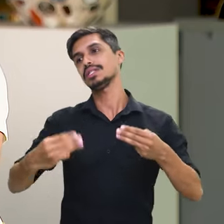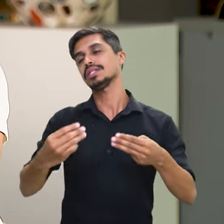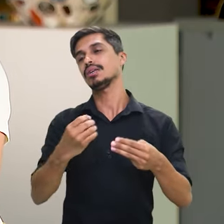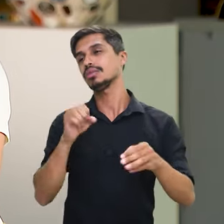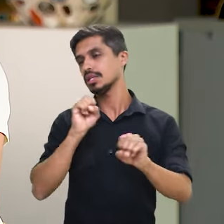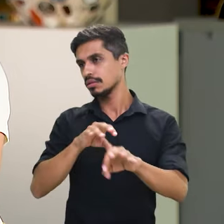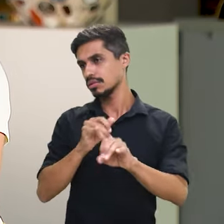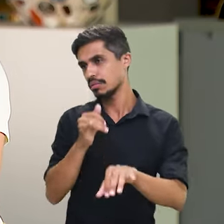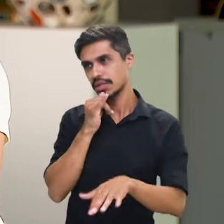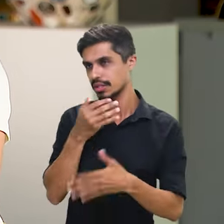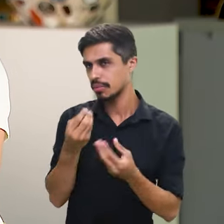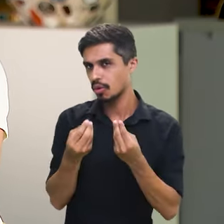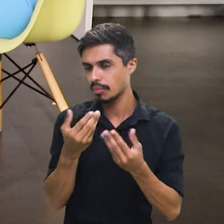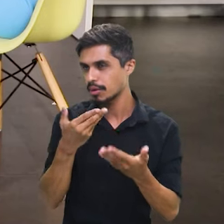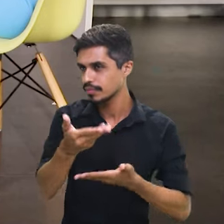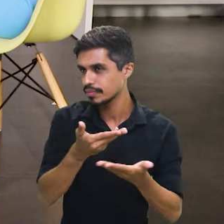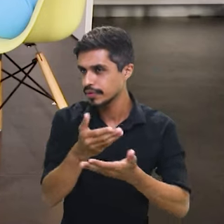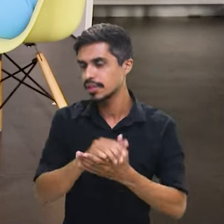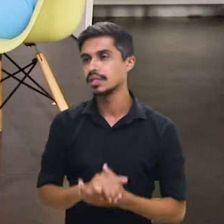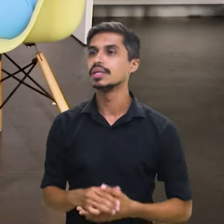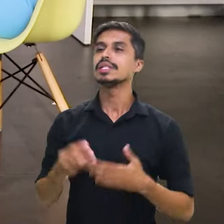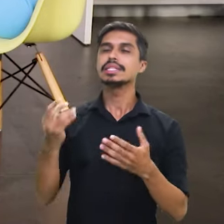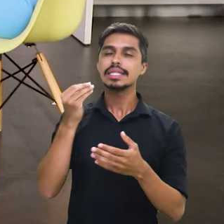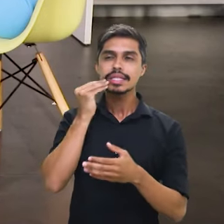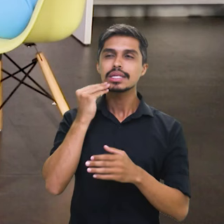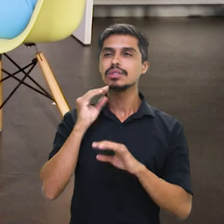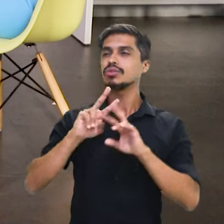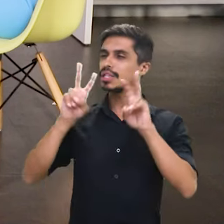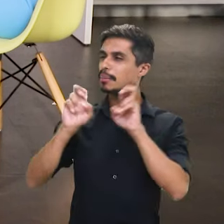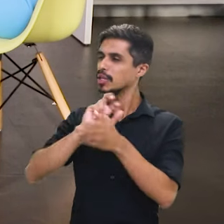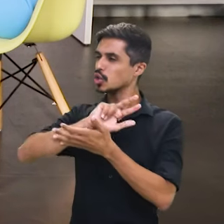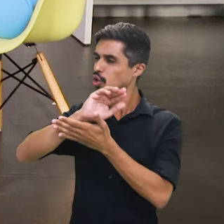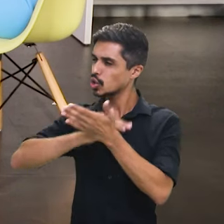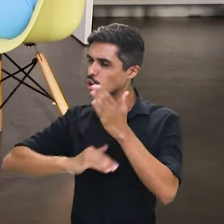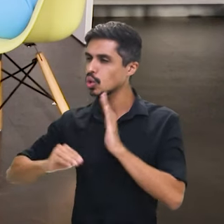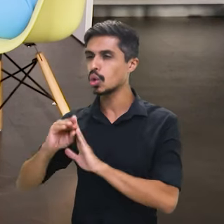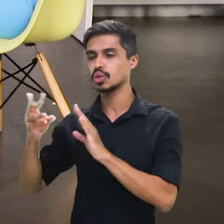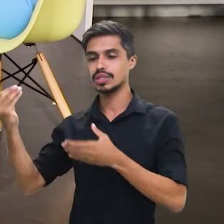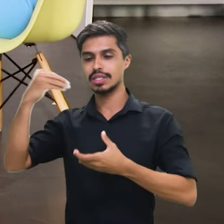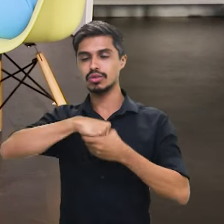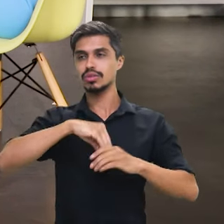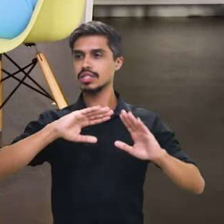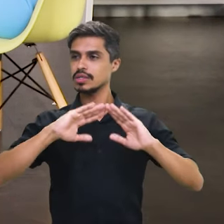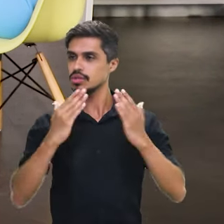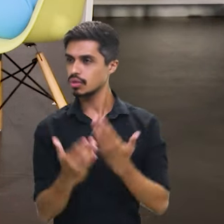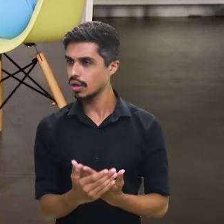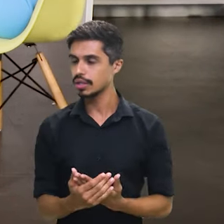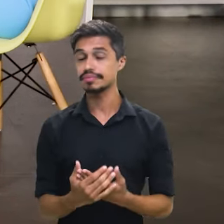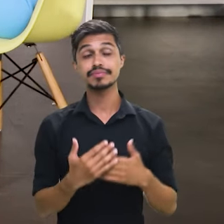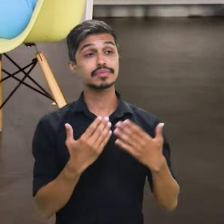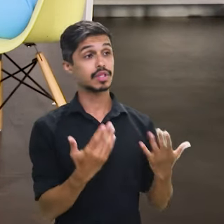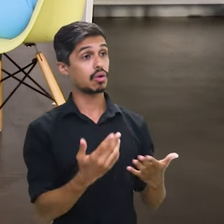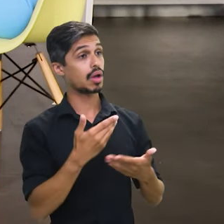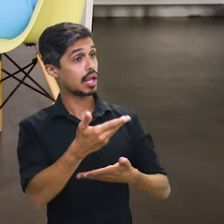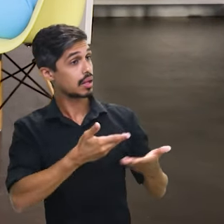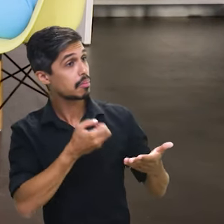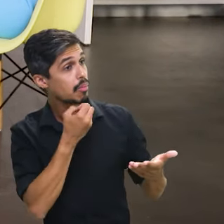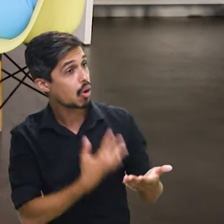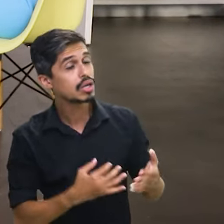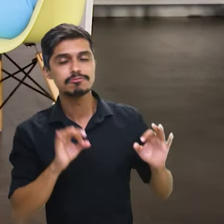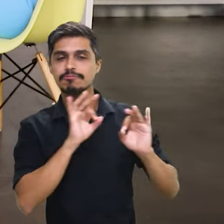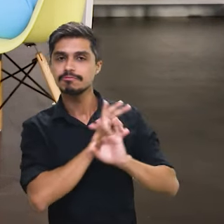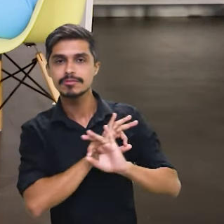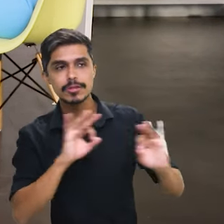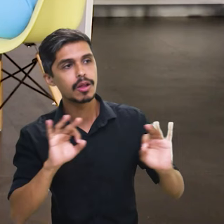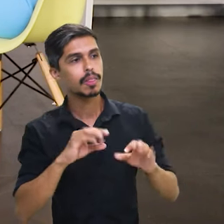o Ministério da Educação, por exemplo, para incluir toda essa temática também nos currículos escolares? Bem, a relação é boa,